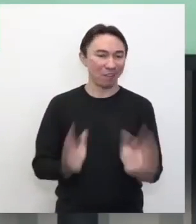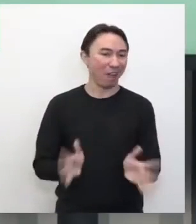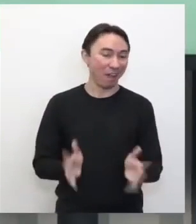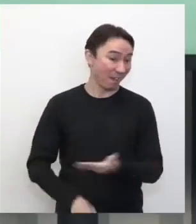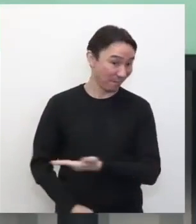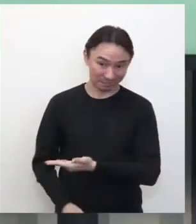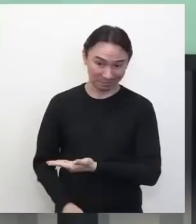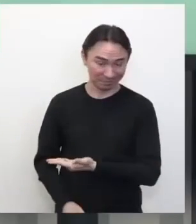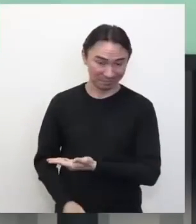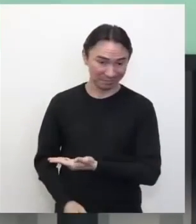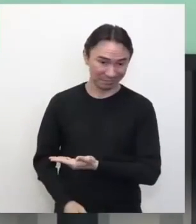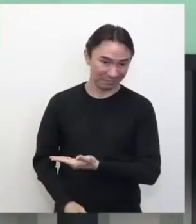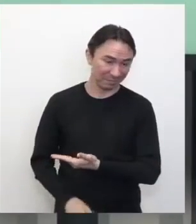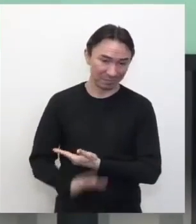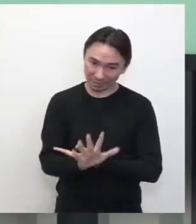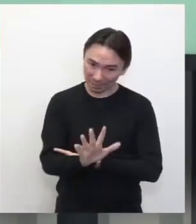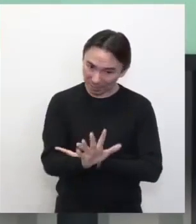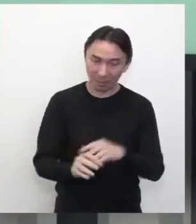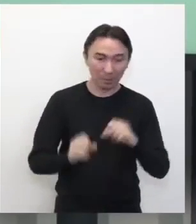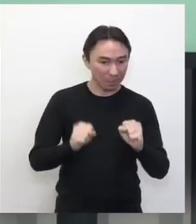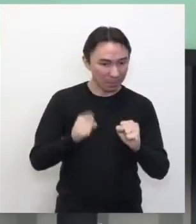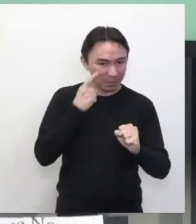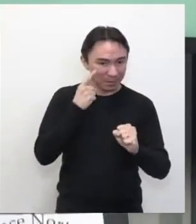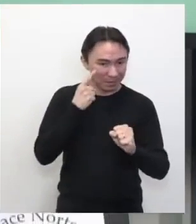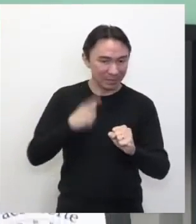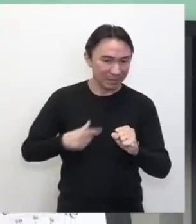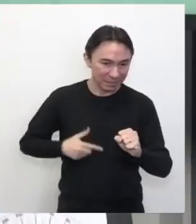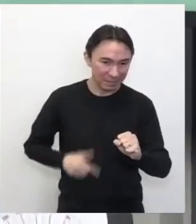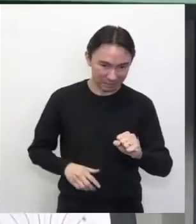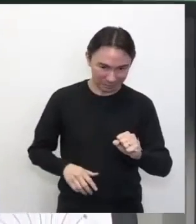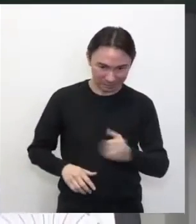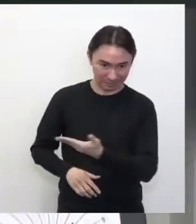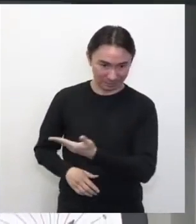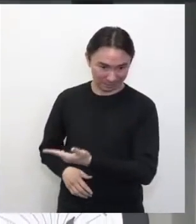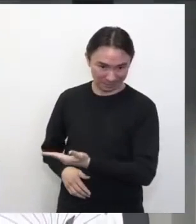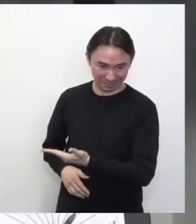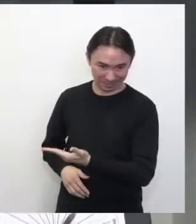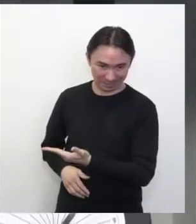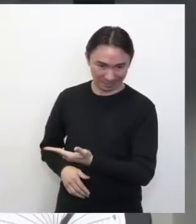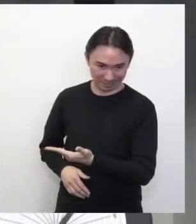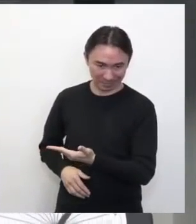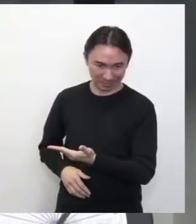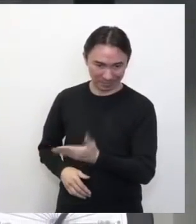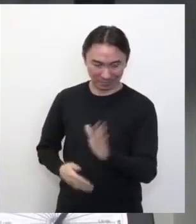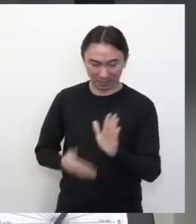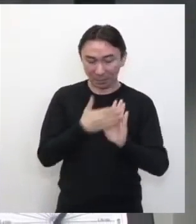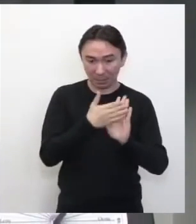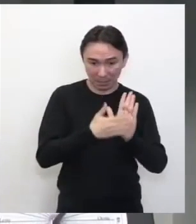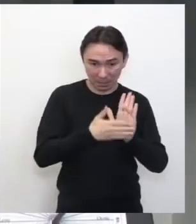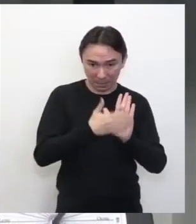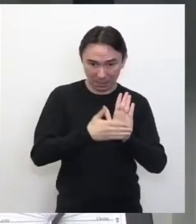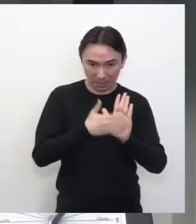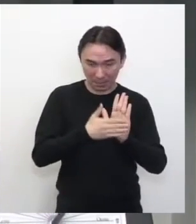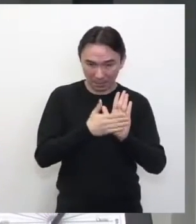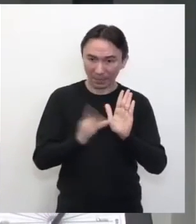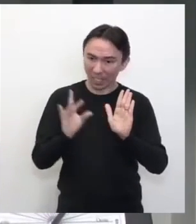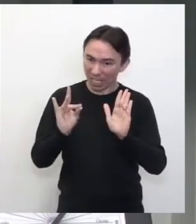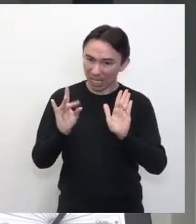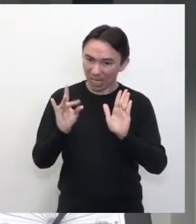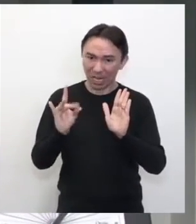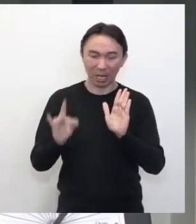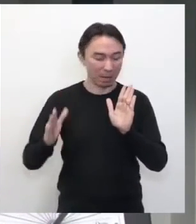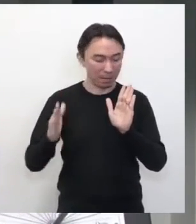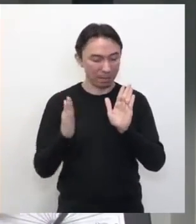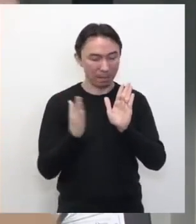Então, o você vai fazer? Você vai fixar essa parte aqui, né? A que você precisa, né? Do lado. Você cola. E aí, gente vai